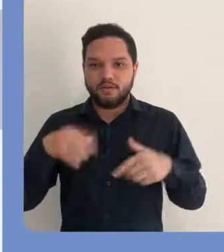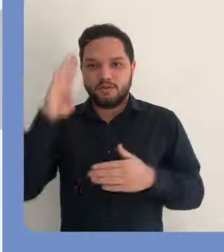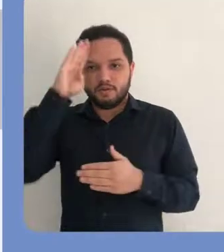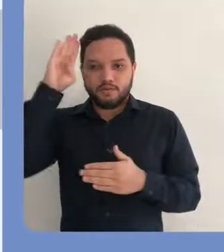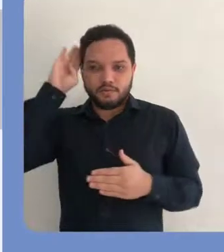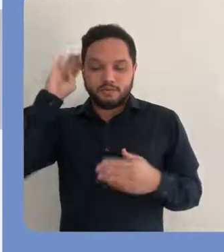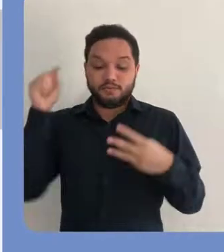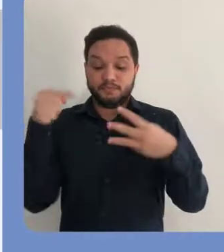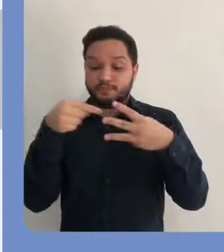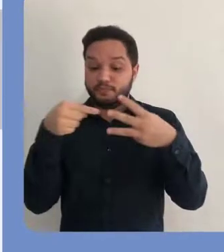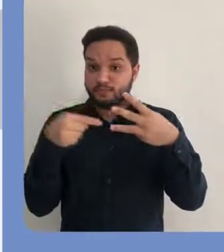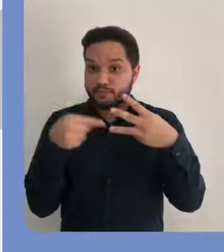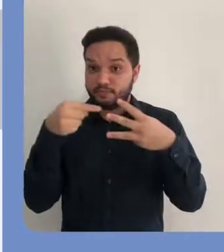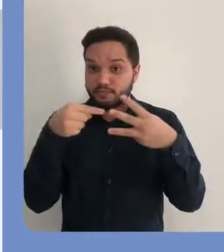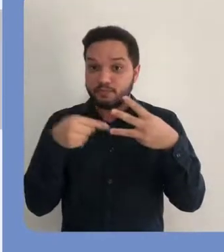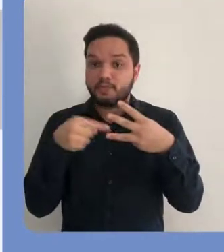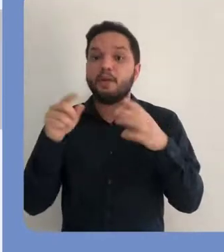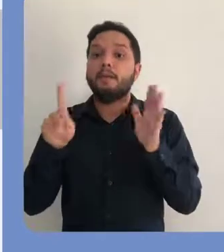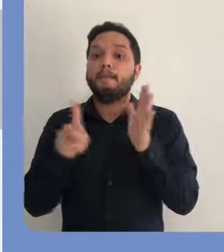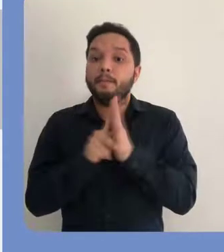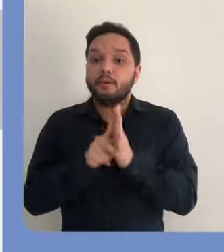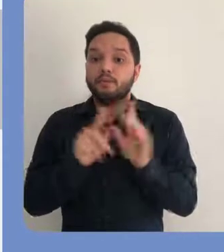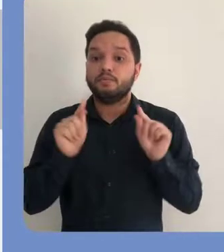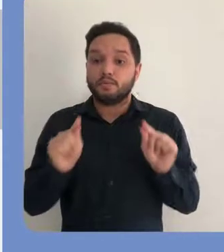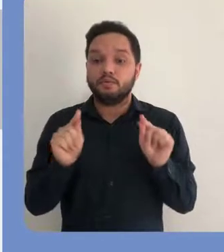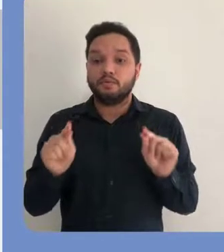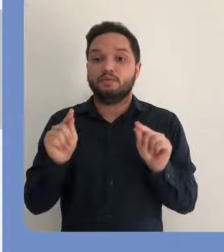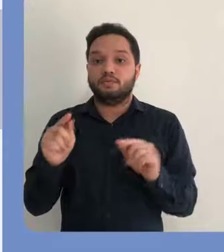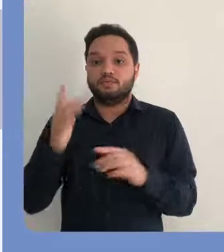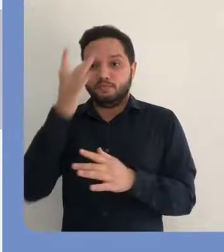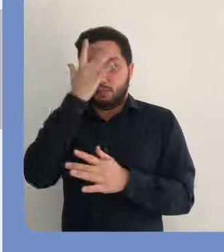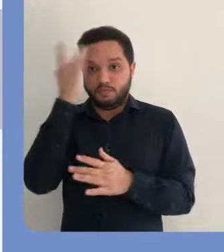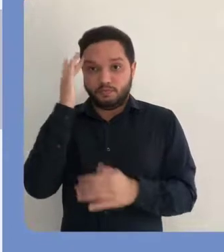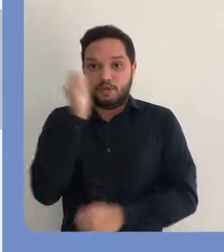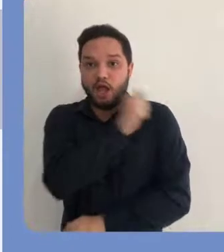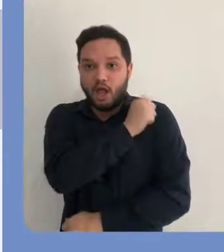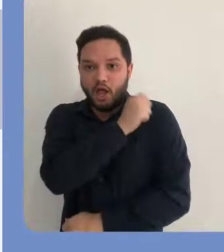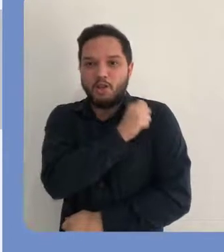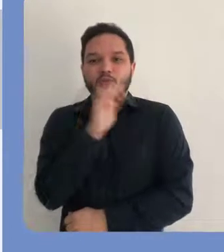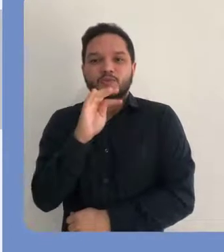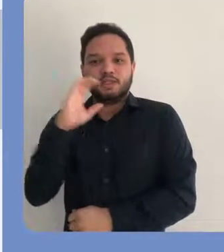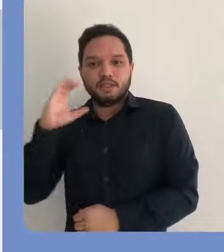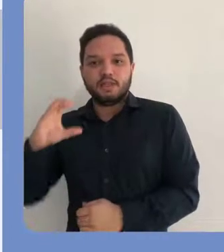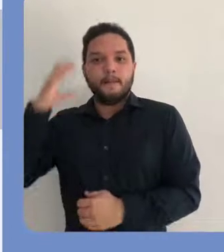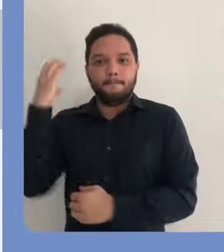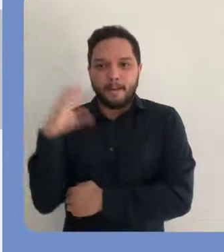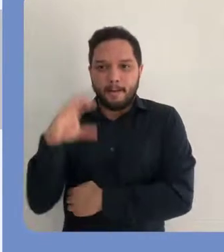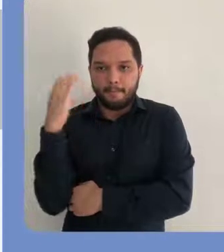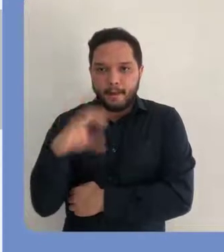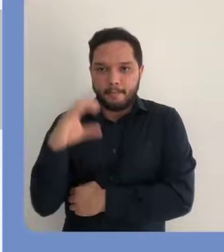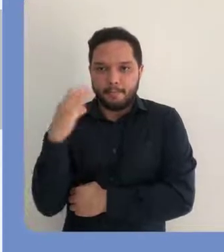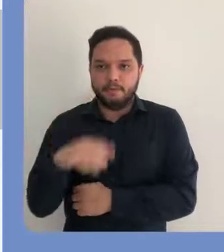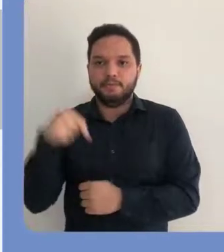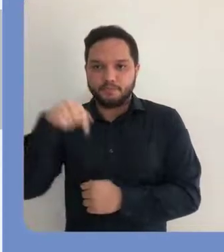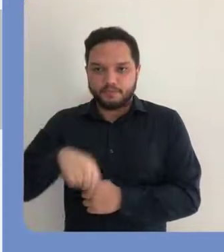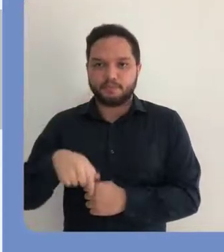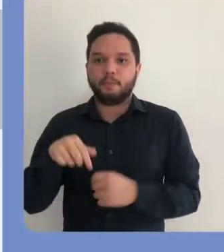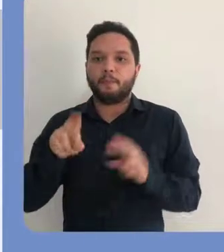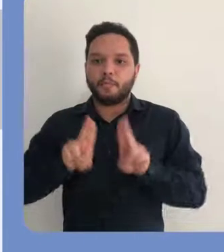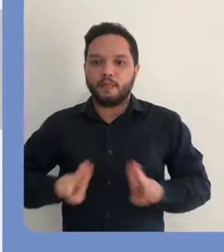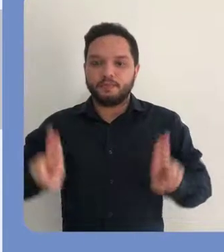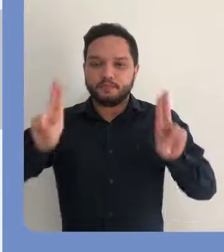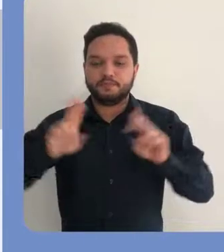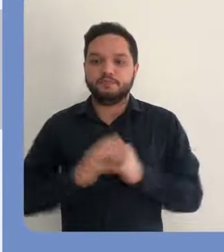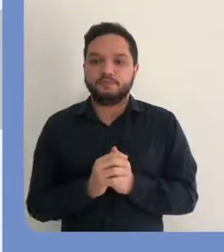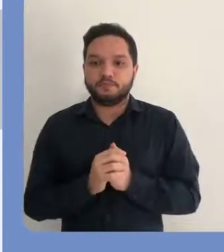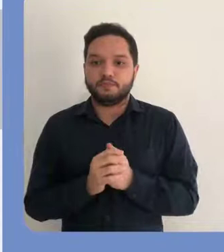acadêmicos. As comunidades, teses e dissertações e trabalhos acadêmicos são destinadas ao depósito dos trabalhos de